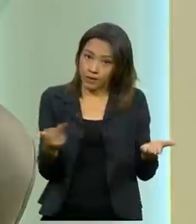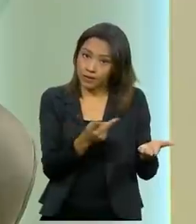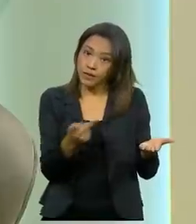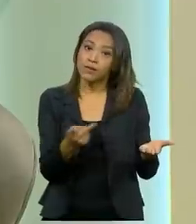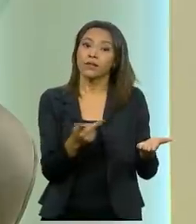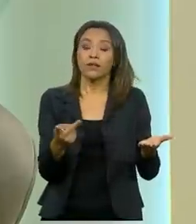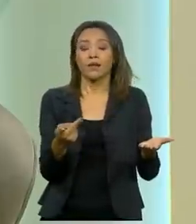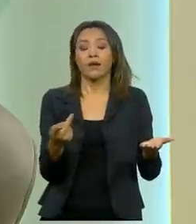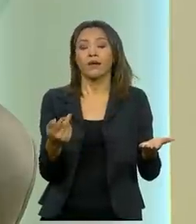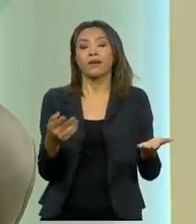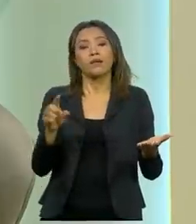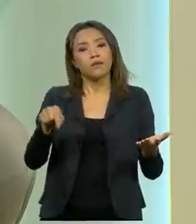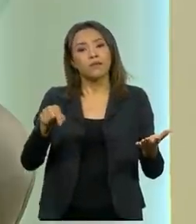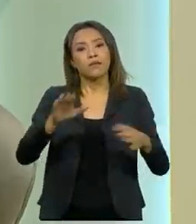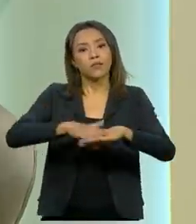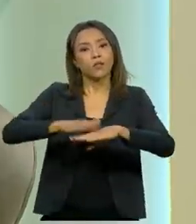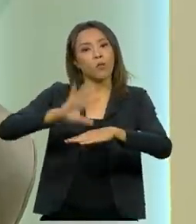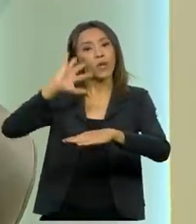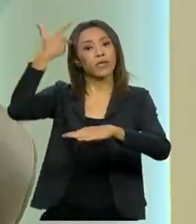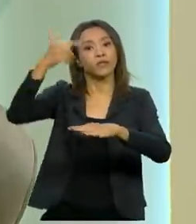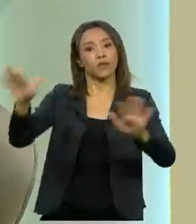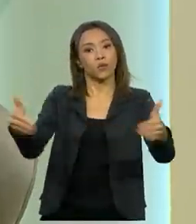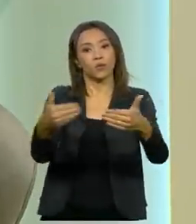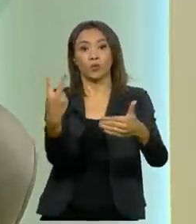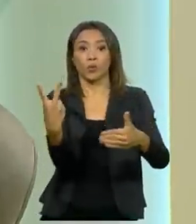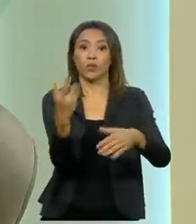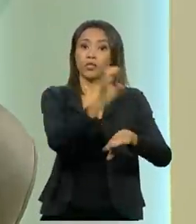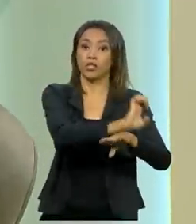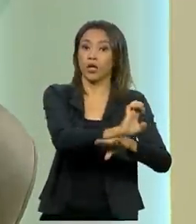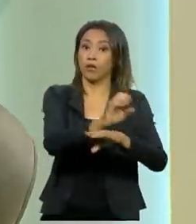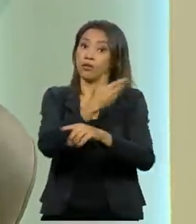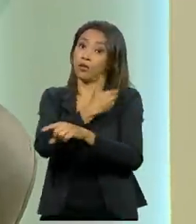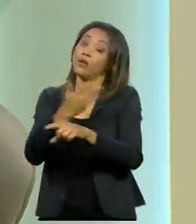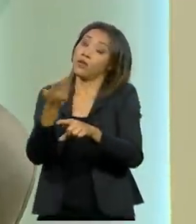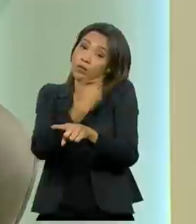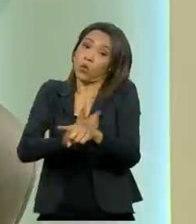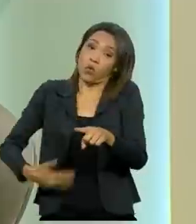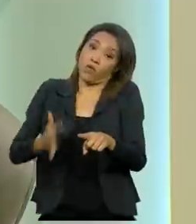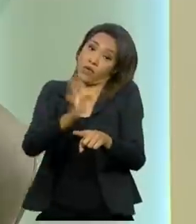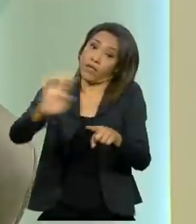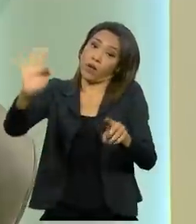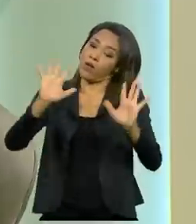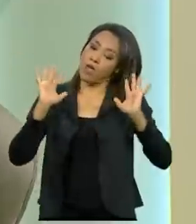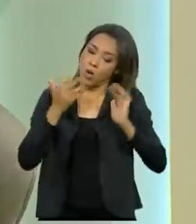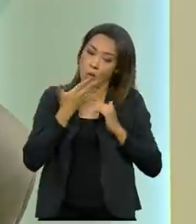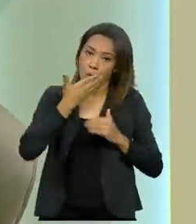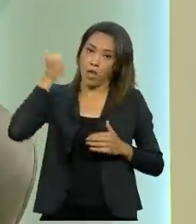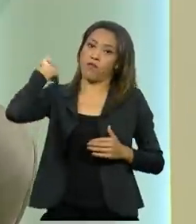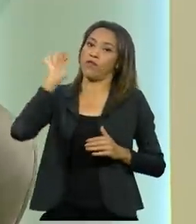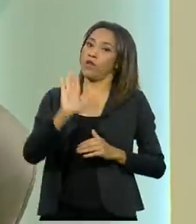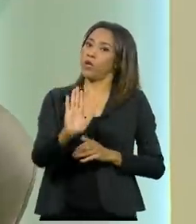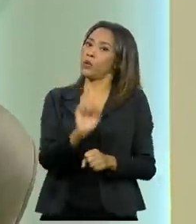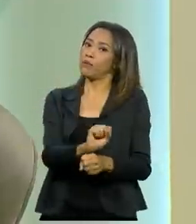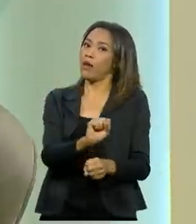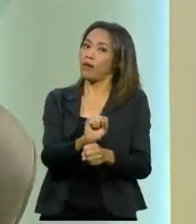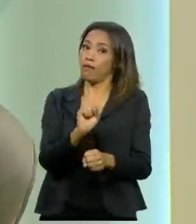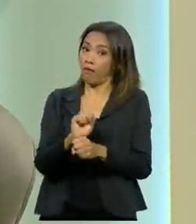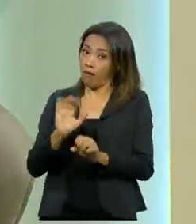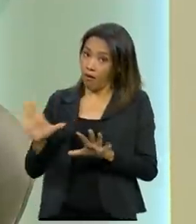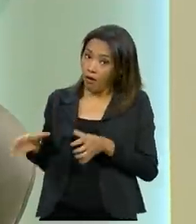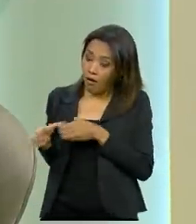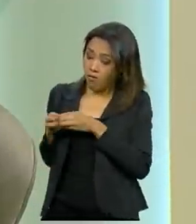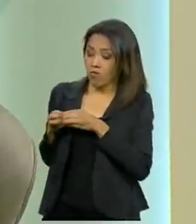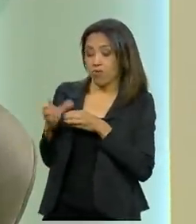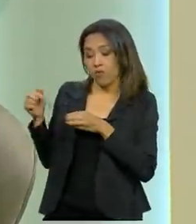no município, se toma uma decisão diversa, né? Então, eu prefiro a cautela e esperar